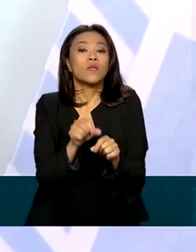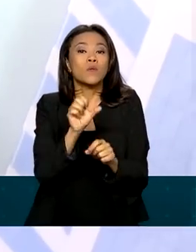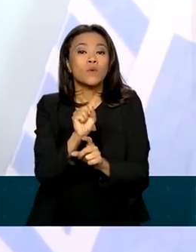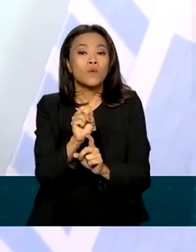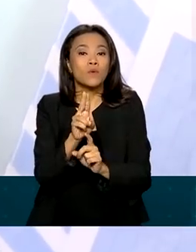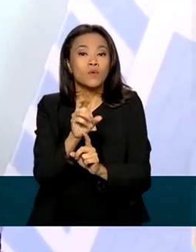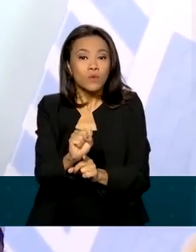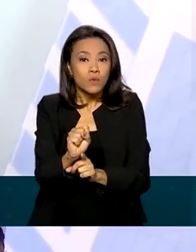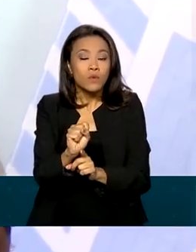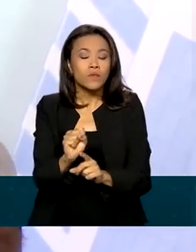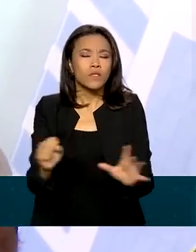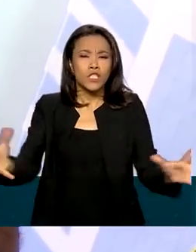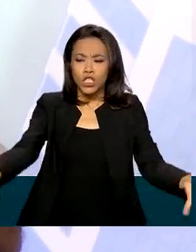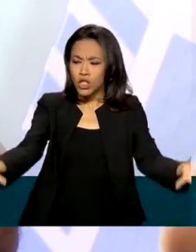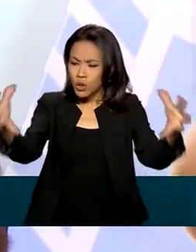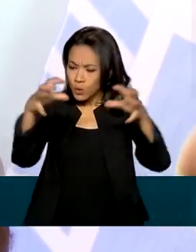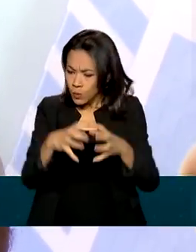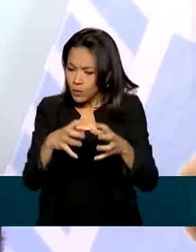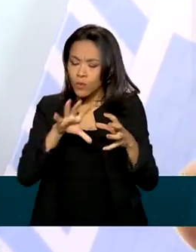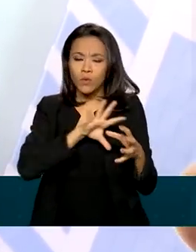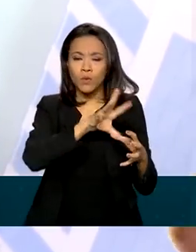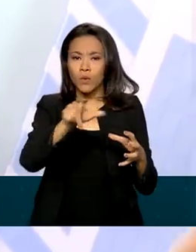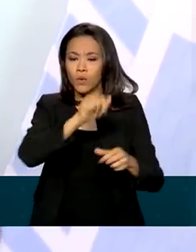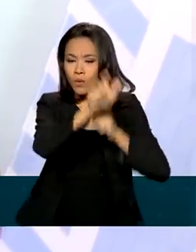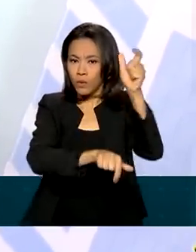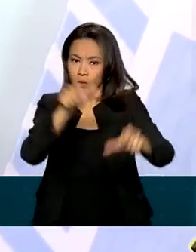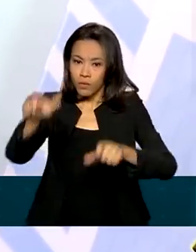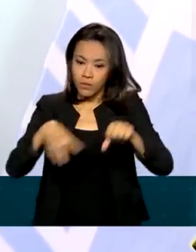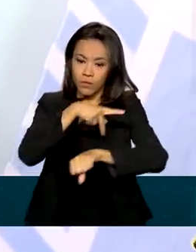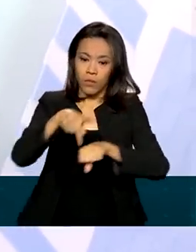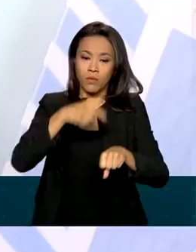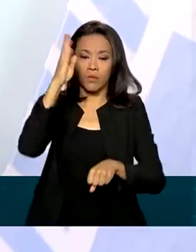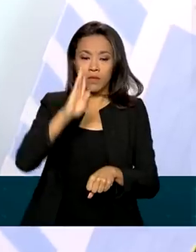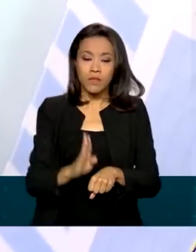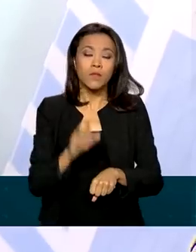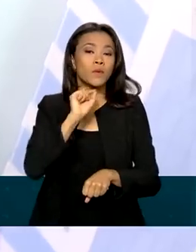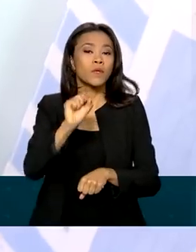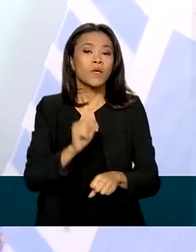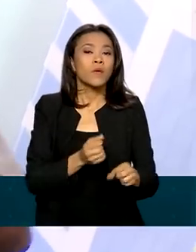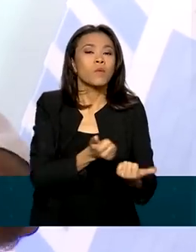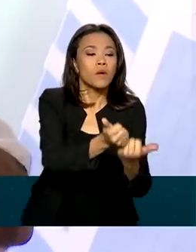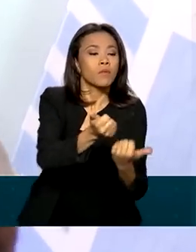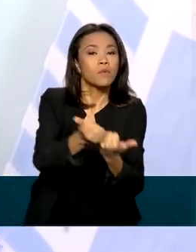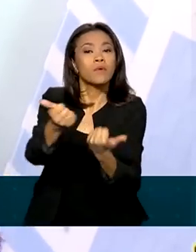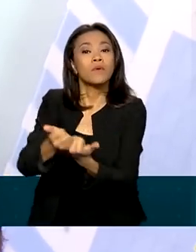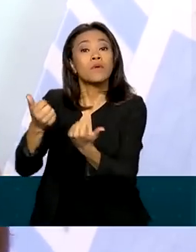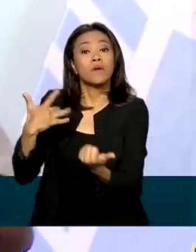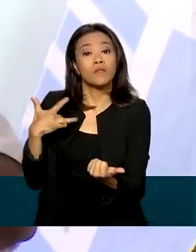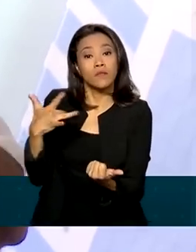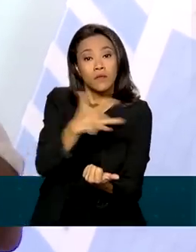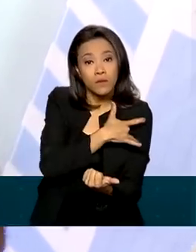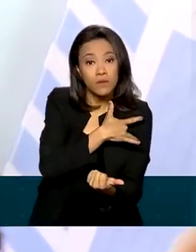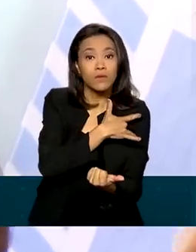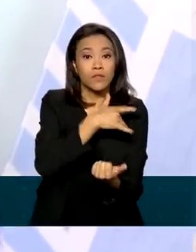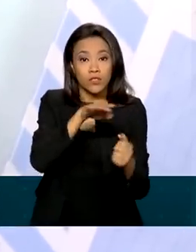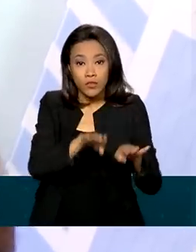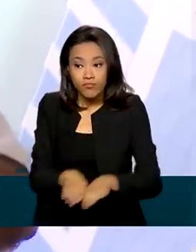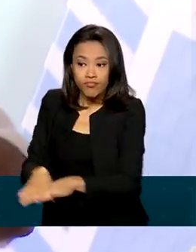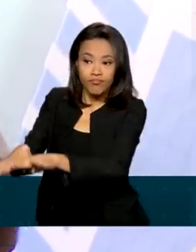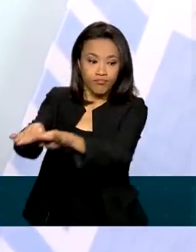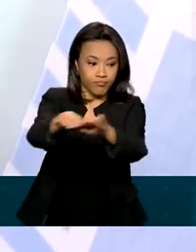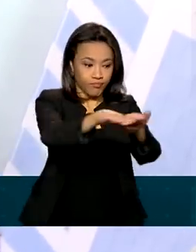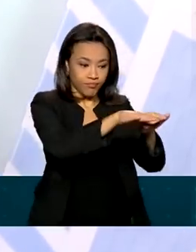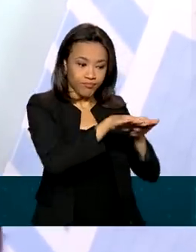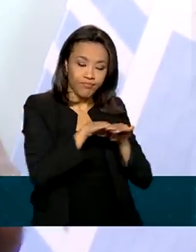brasileiros dentro de uma perspectiva de assistência à saúde universal, integral,